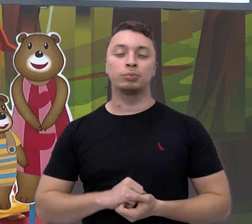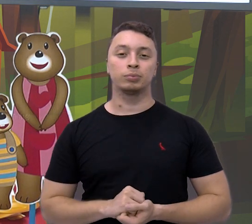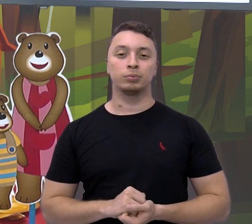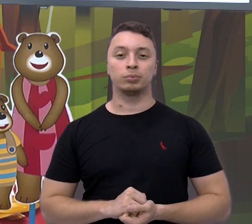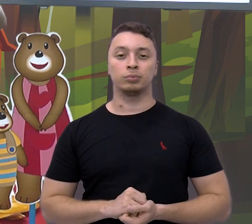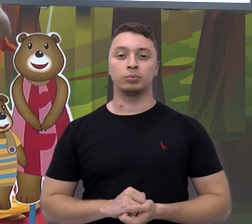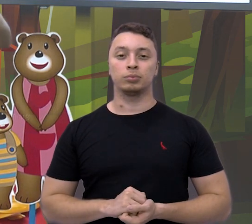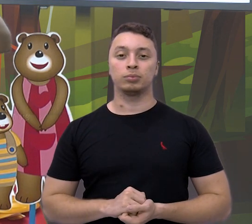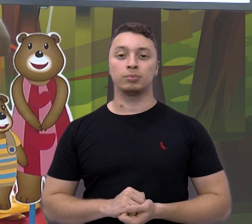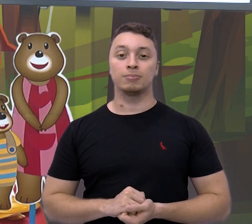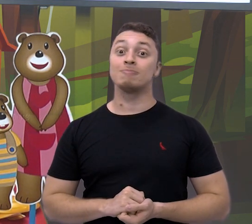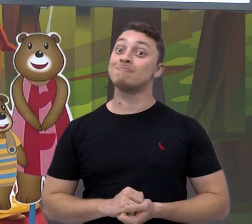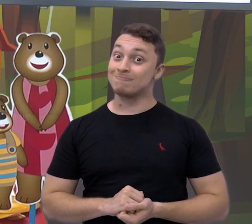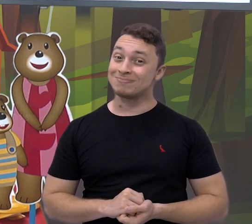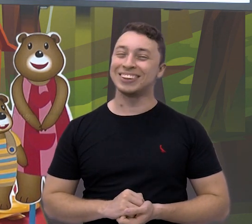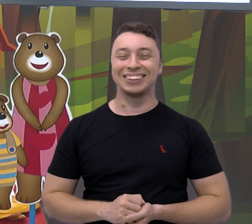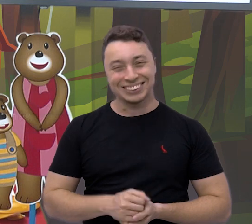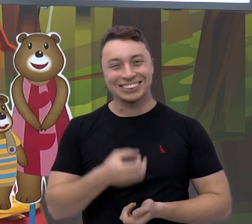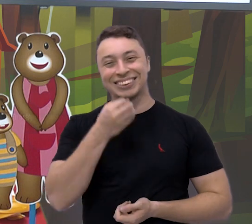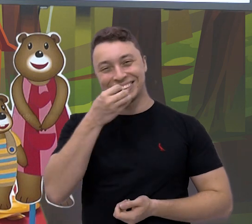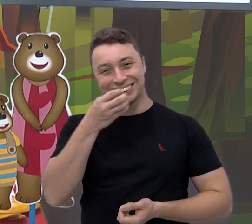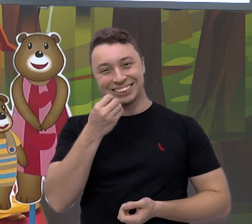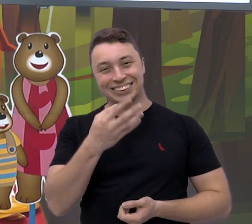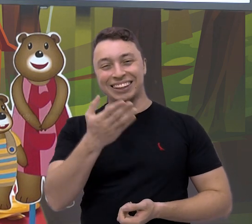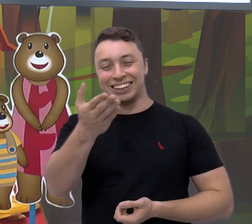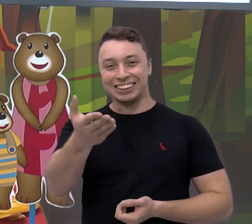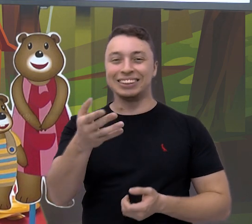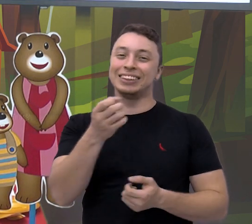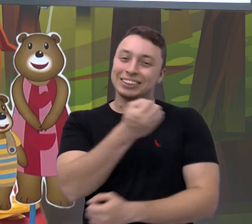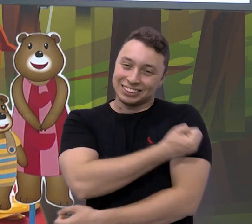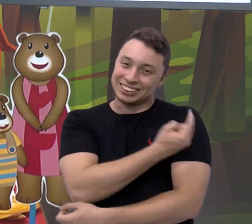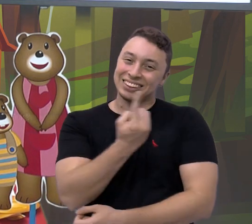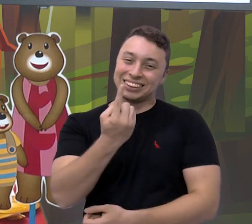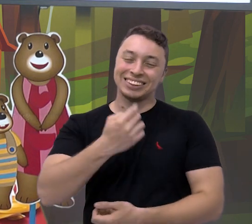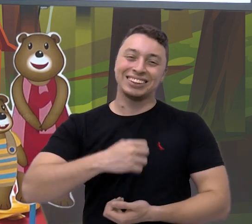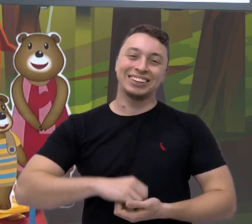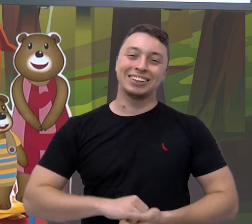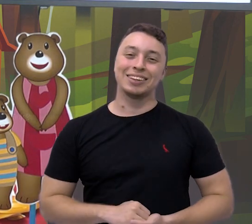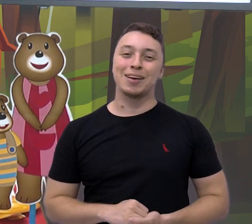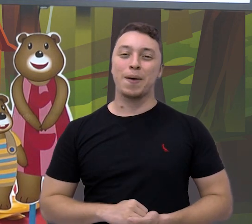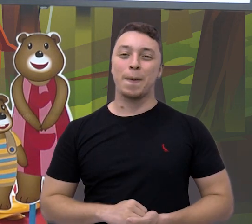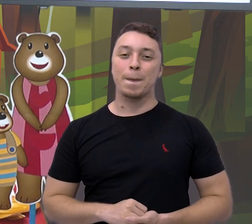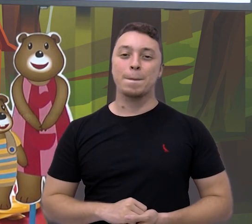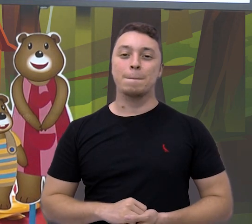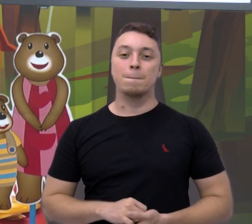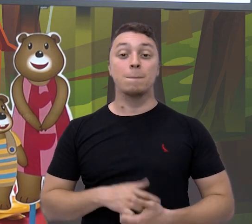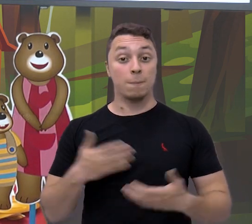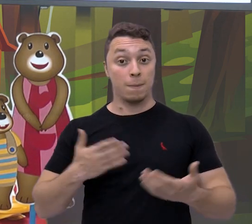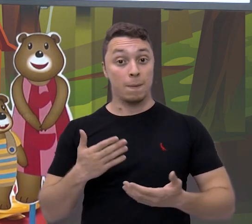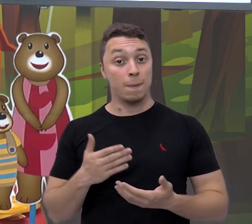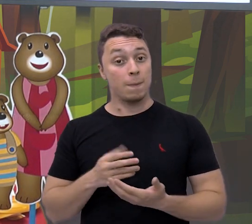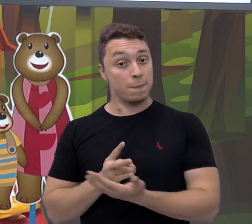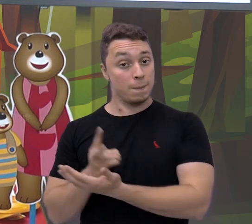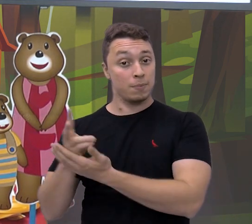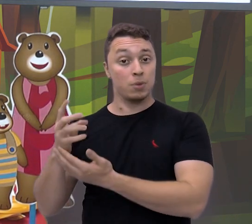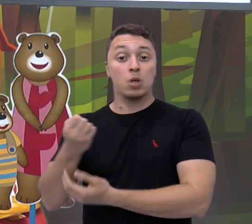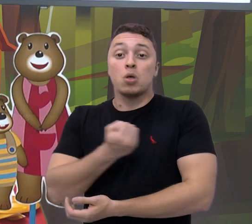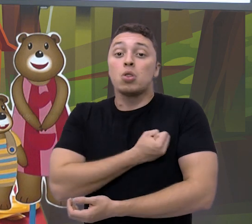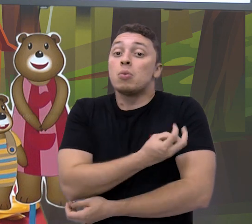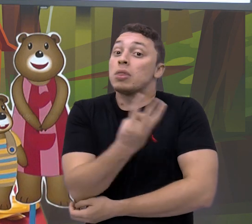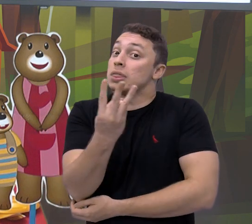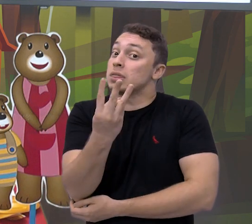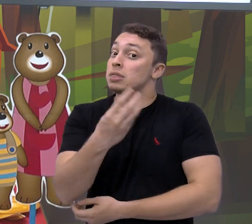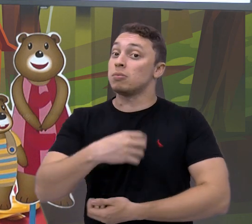letra. Hum, muito bem, pré 1! Vamos agora para a questão de número 3.